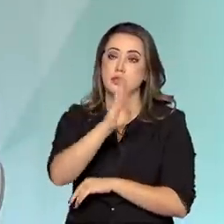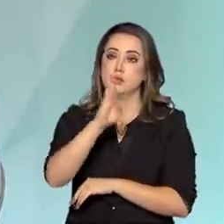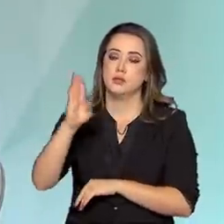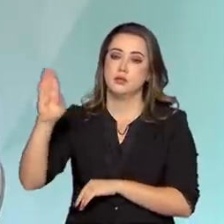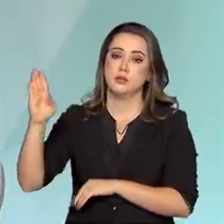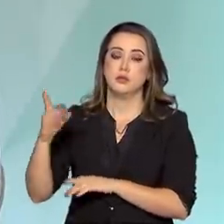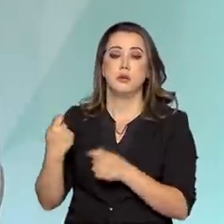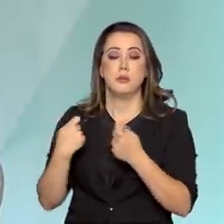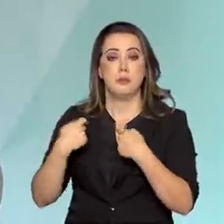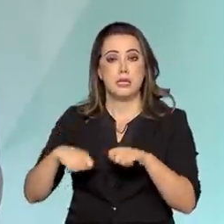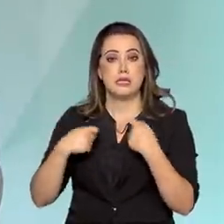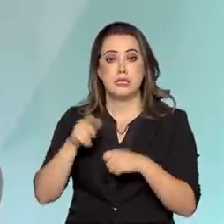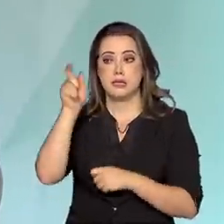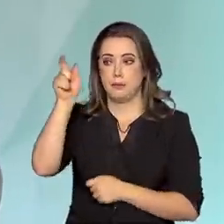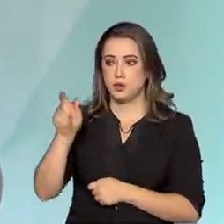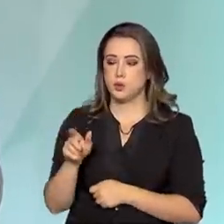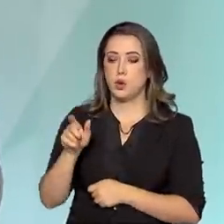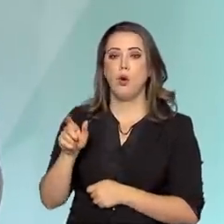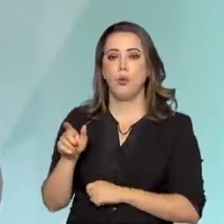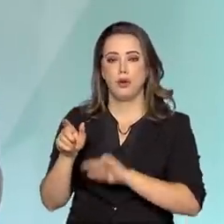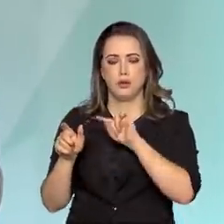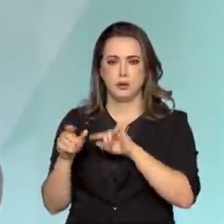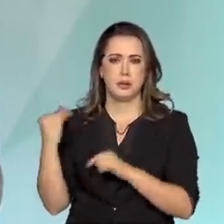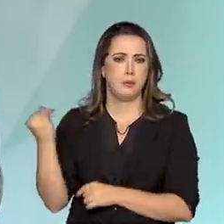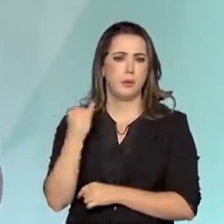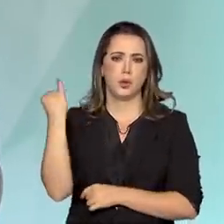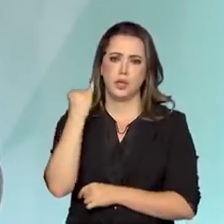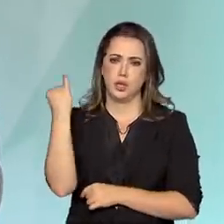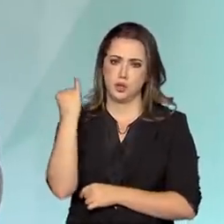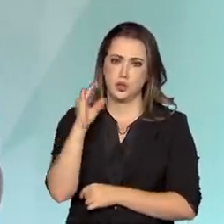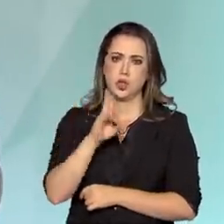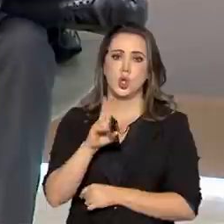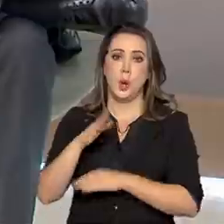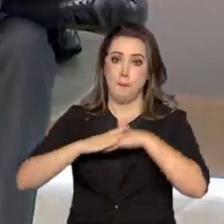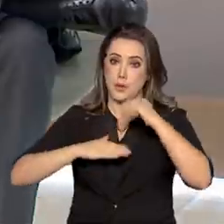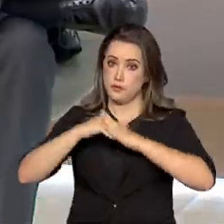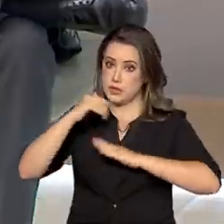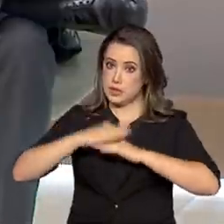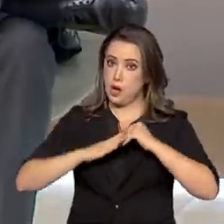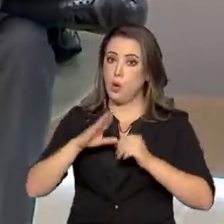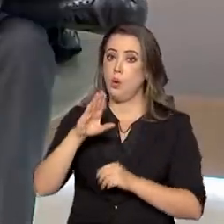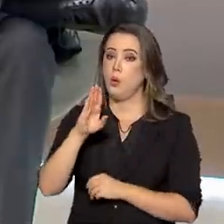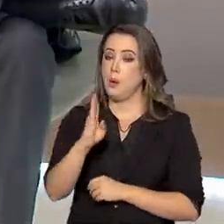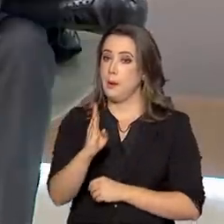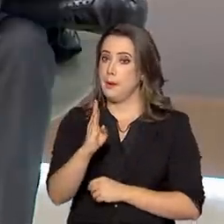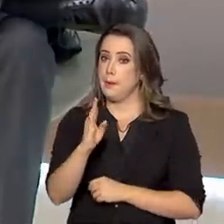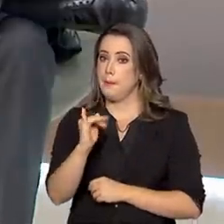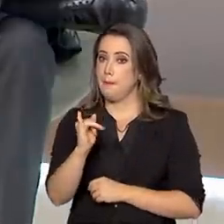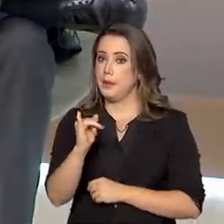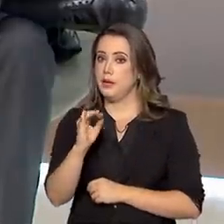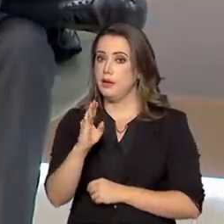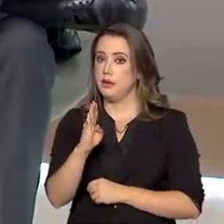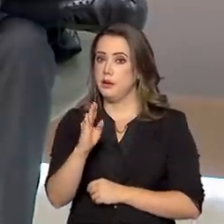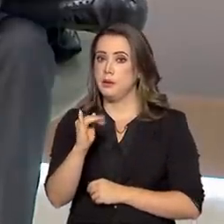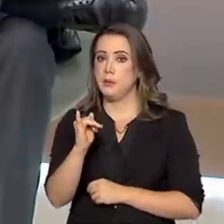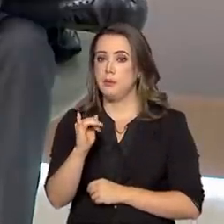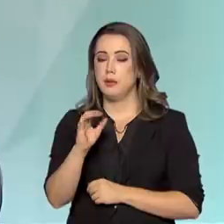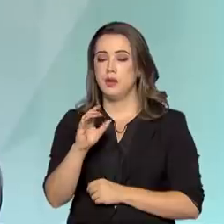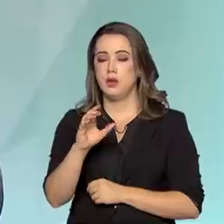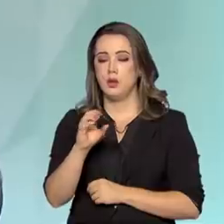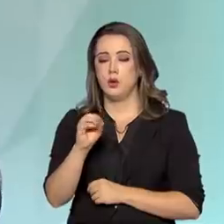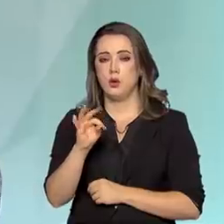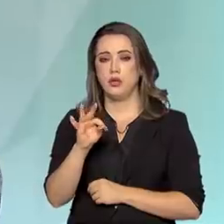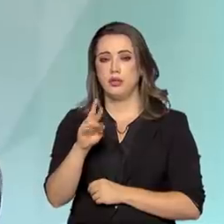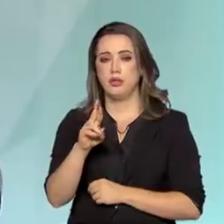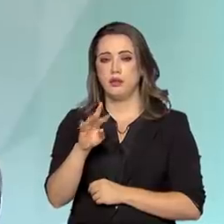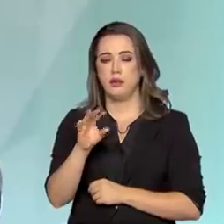eu entendi que além da figura do bibliotecário, é uma figura importantíssima, extraordinária para a nossa casa, precisa também da figura de um professor. Então, queremos usar